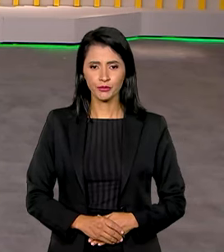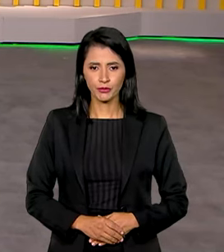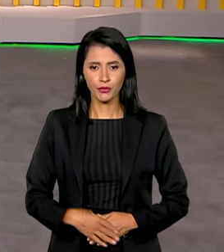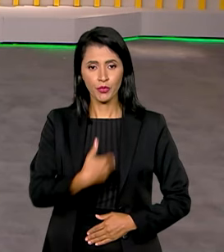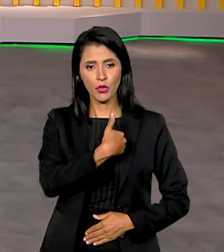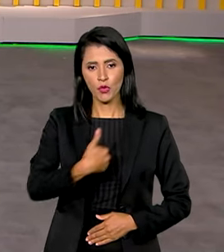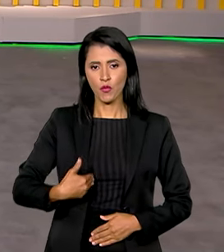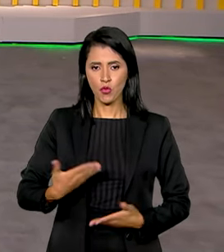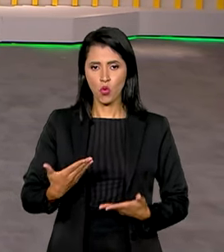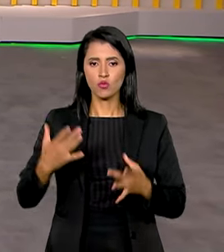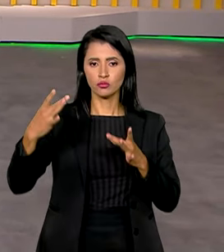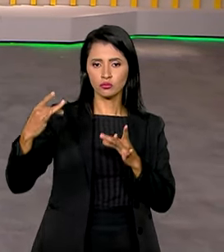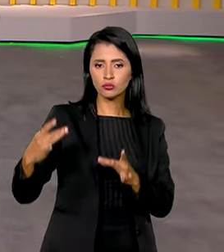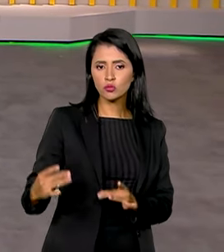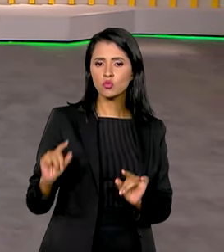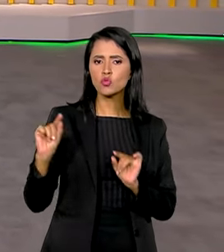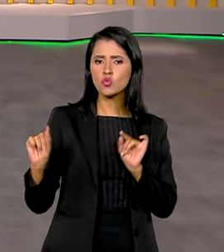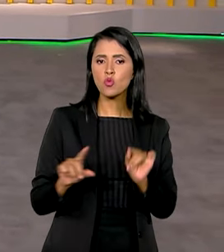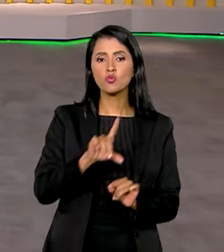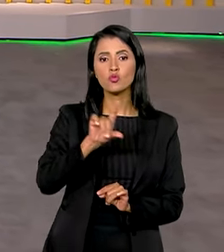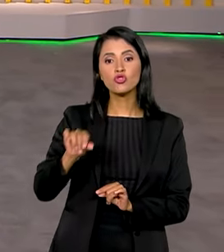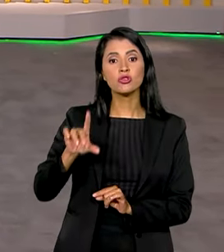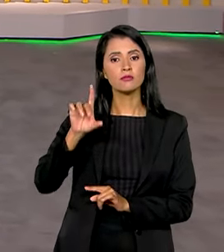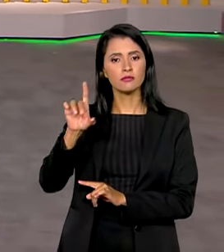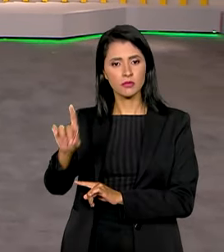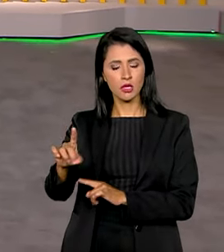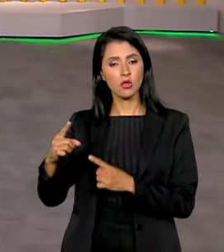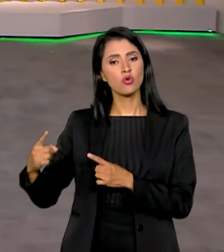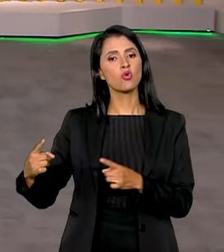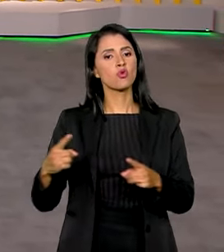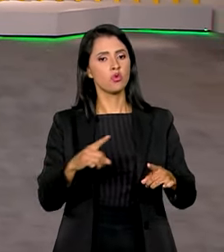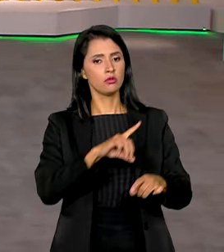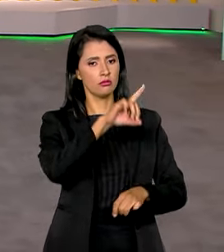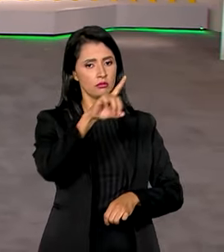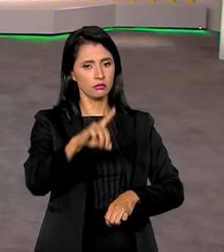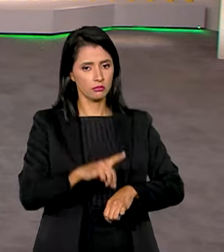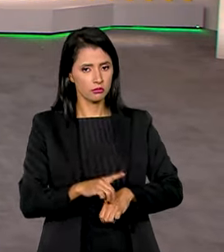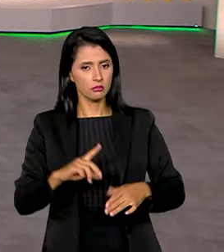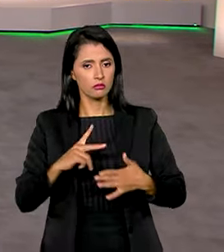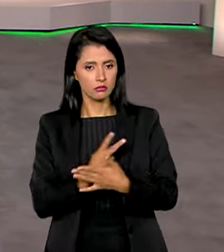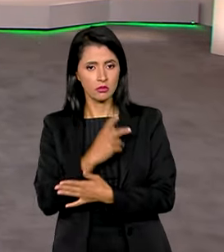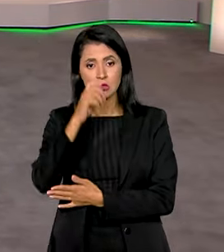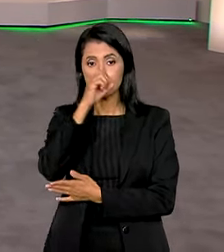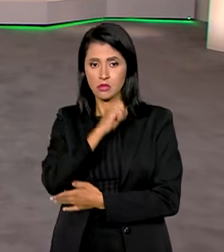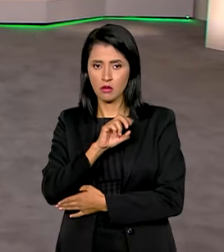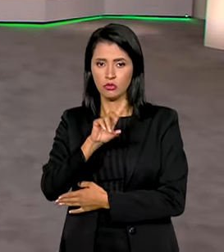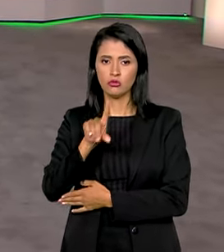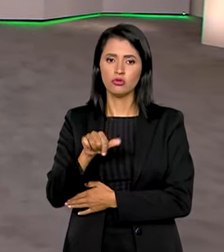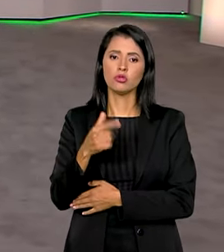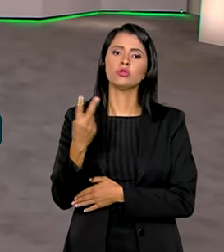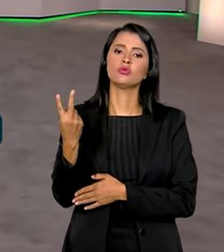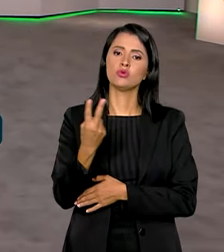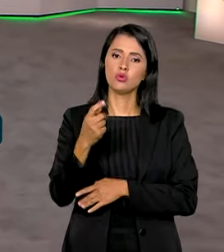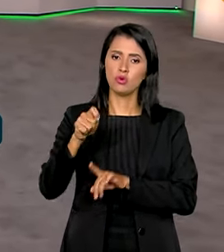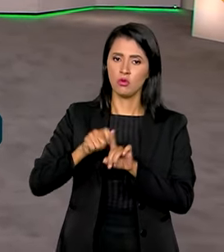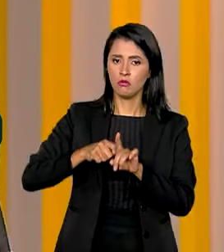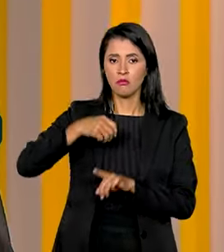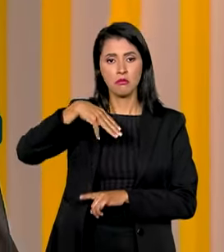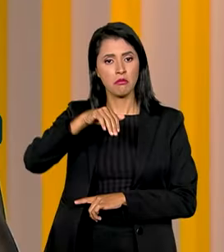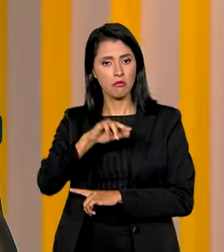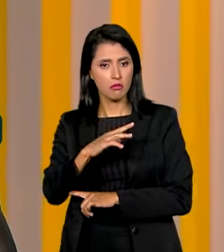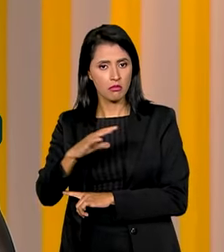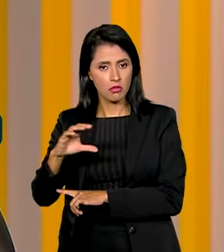O governo detalhou hoje como vai ser o dia D de combate contra a dengue que acontece no sábado 2 de março.